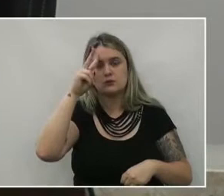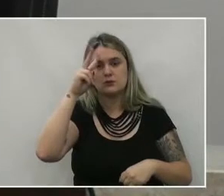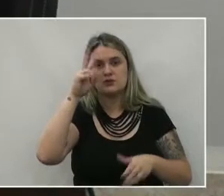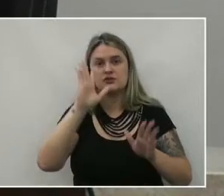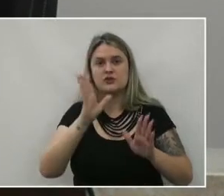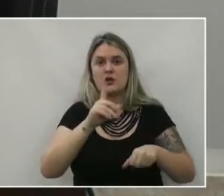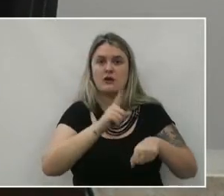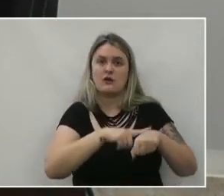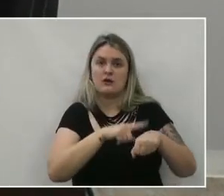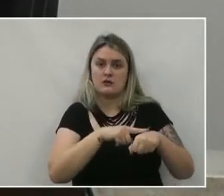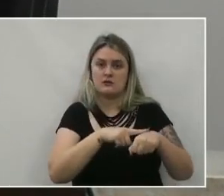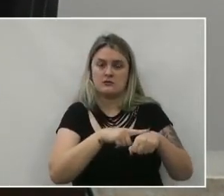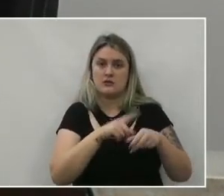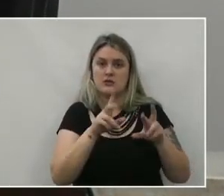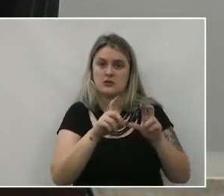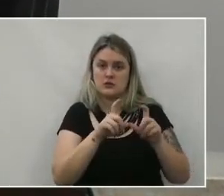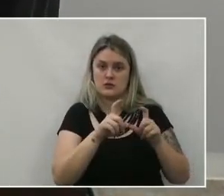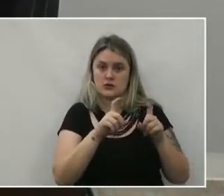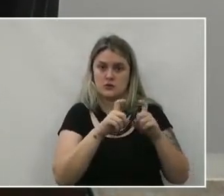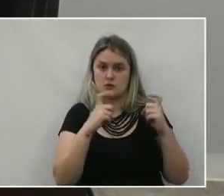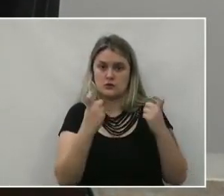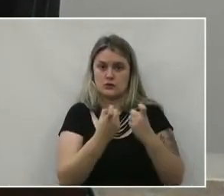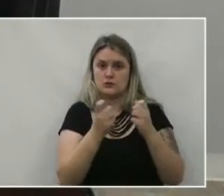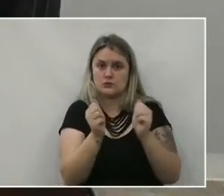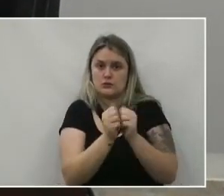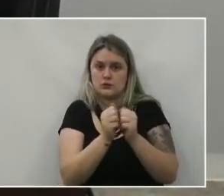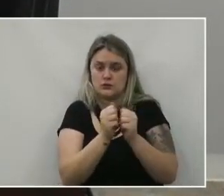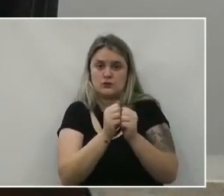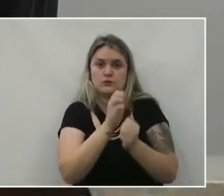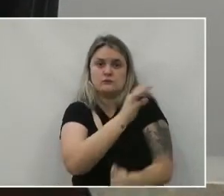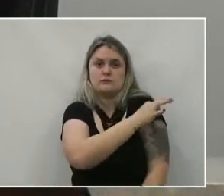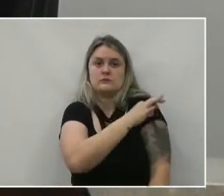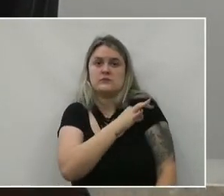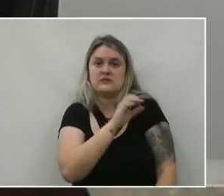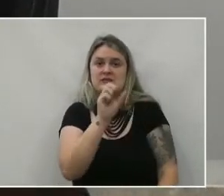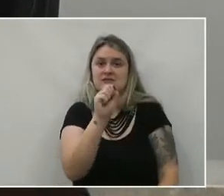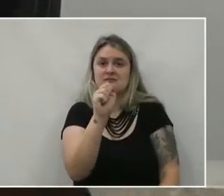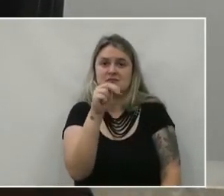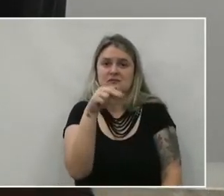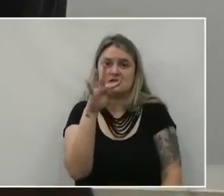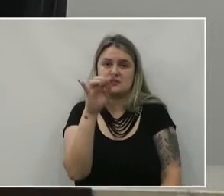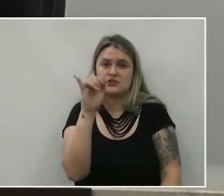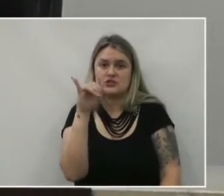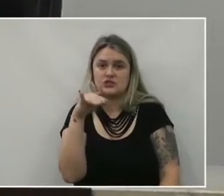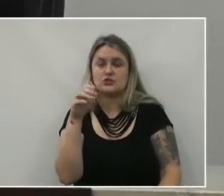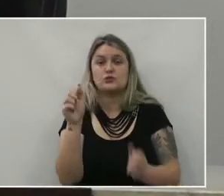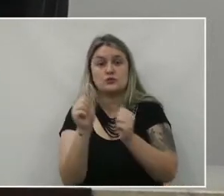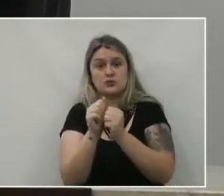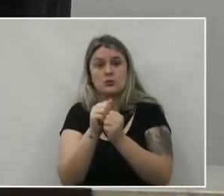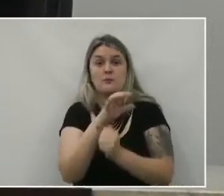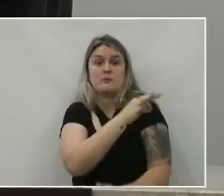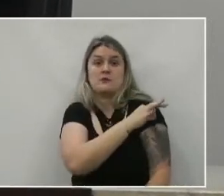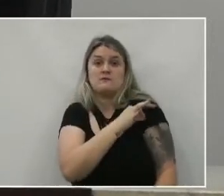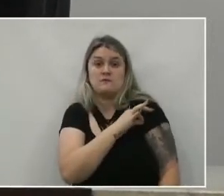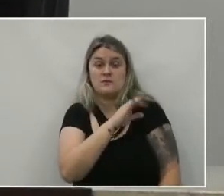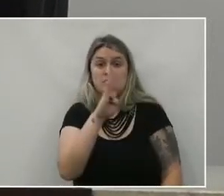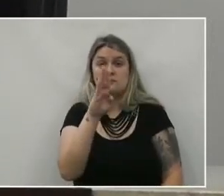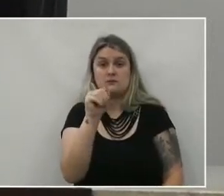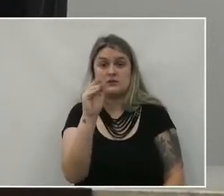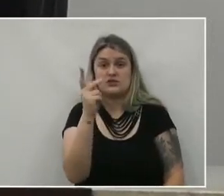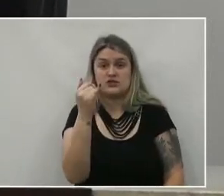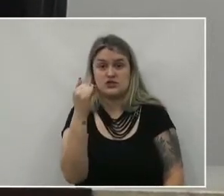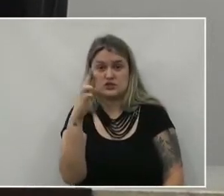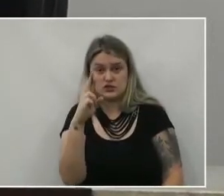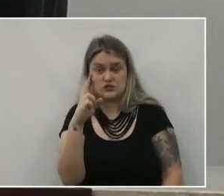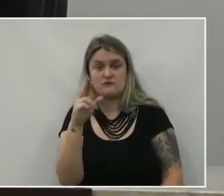agendando Um horário Junto com o Prefeito Santin Prefeito eleito Bachir Abbas Para que